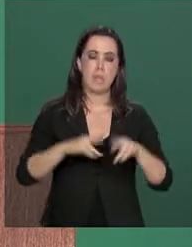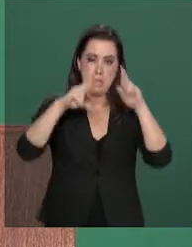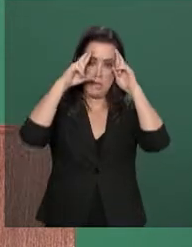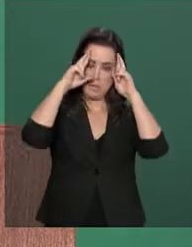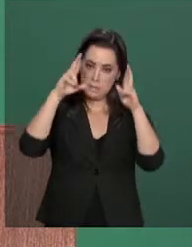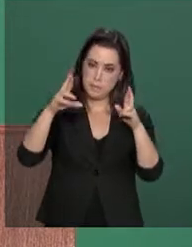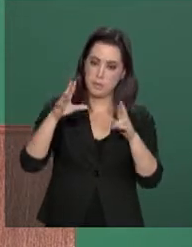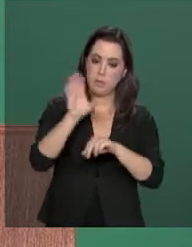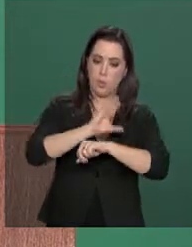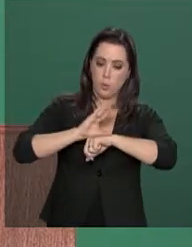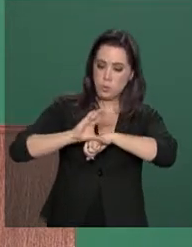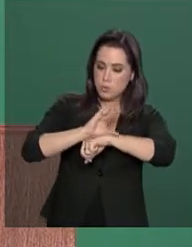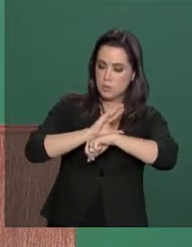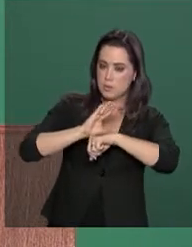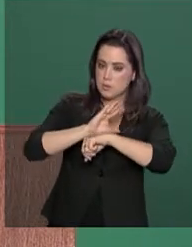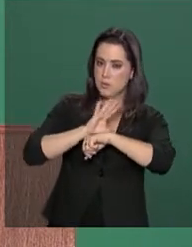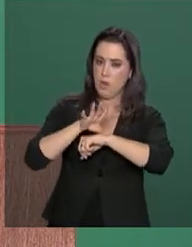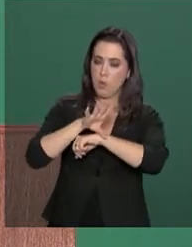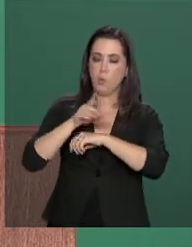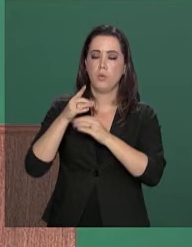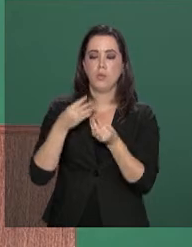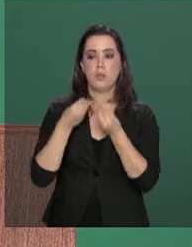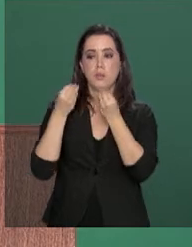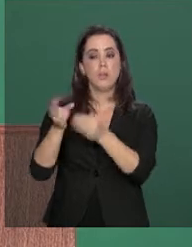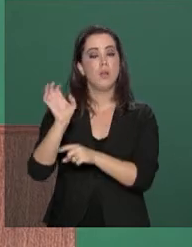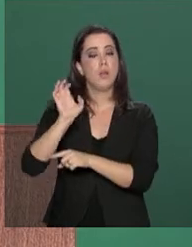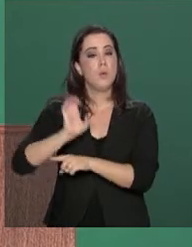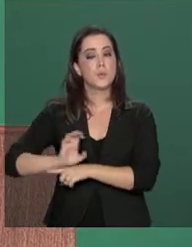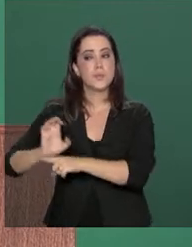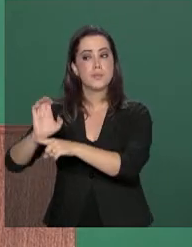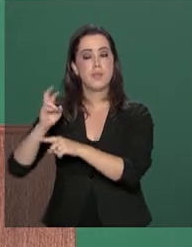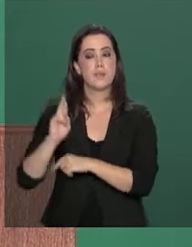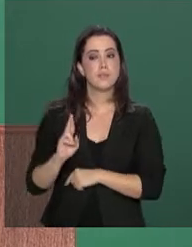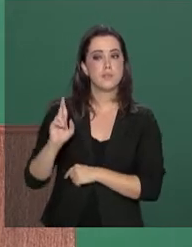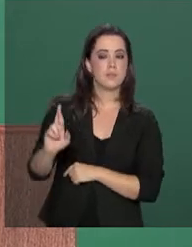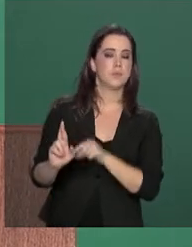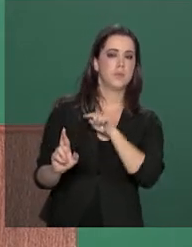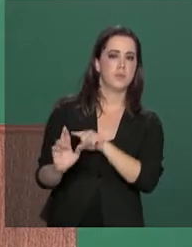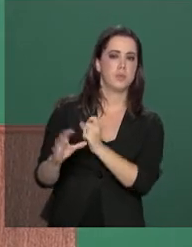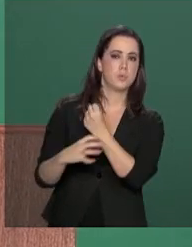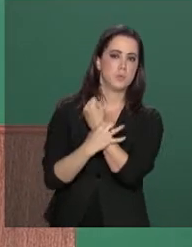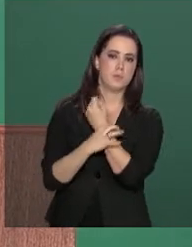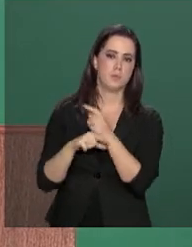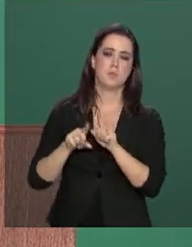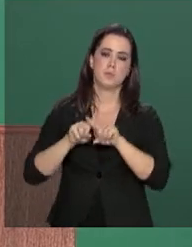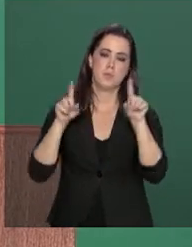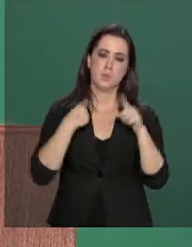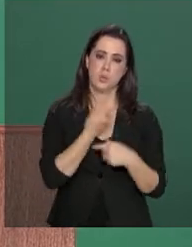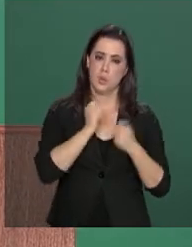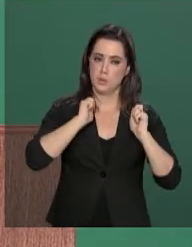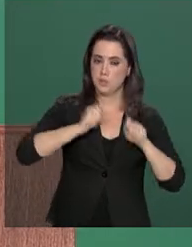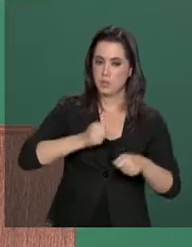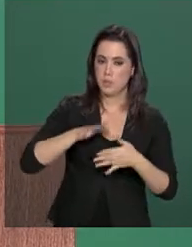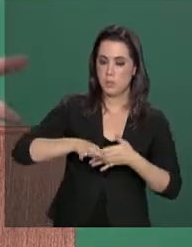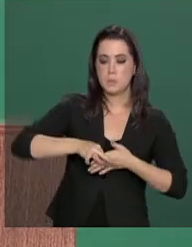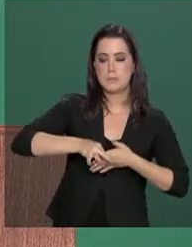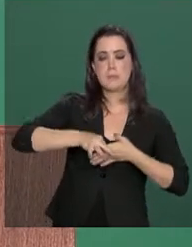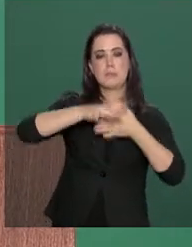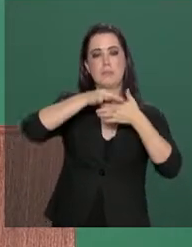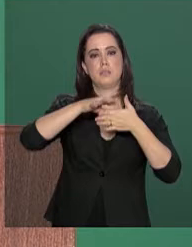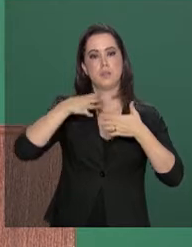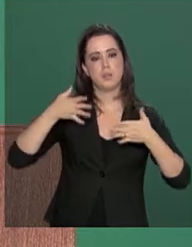constitucionais atribuídas aos Estados Federados, nós pudemos coordenar,